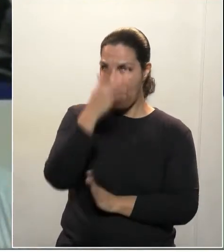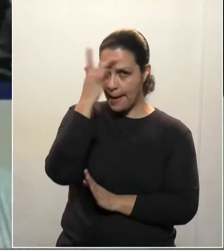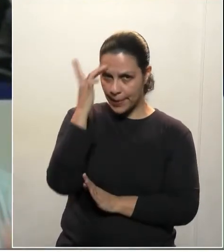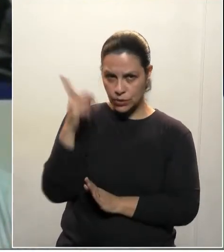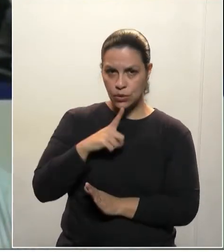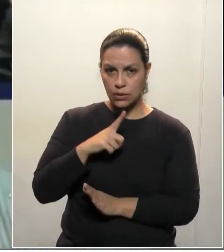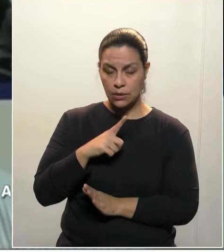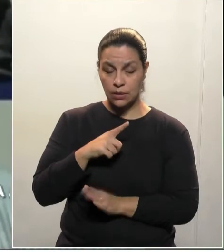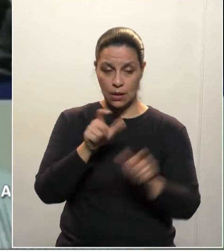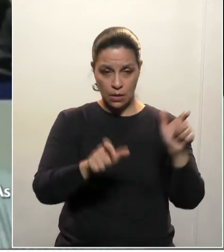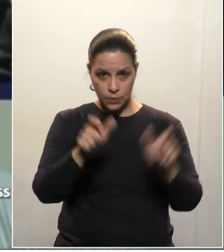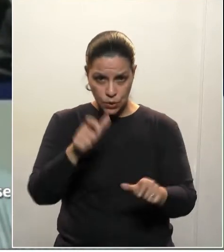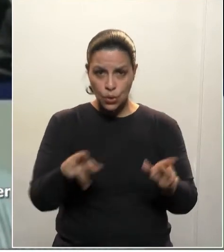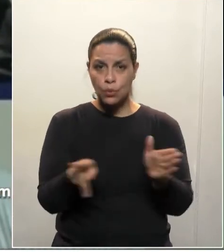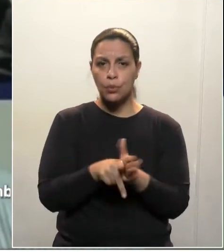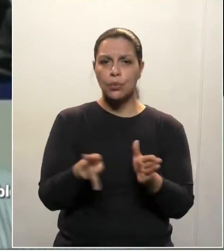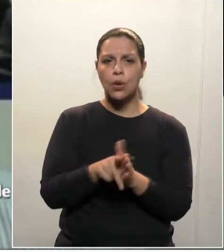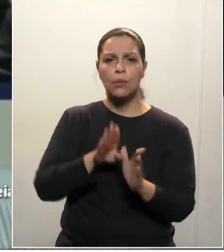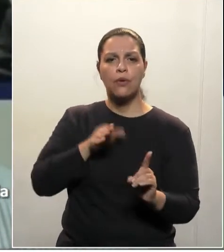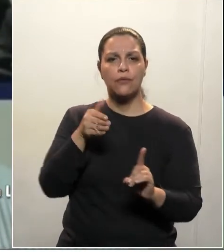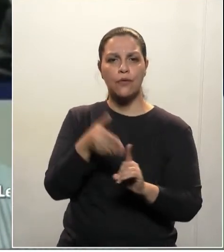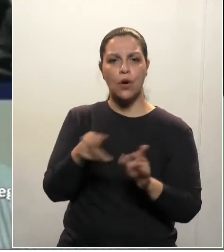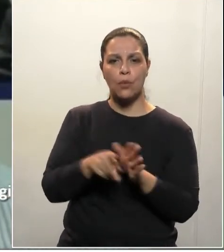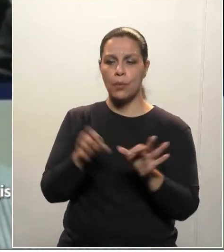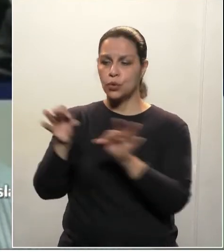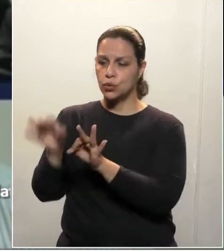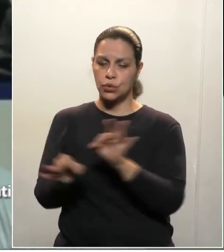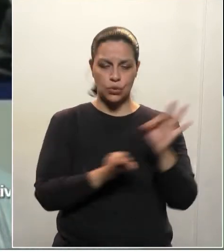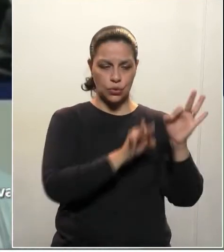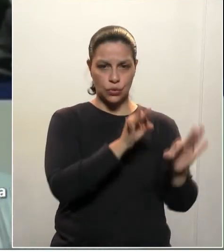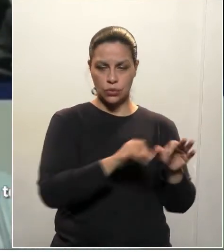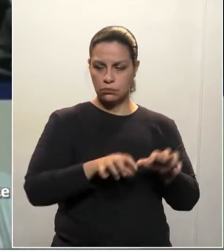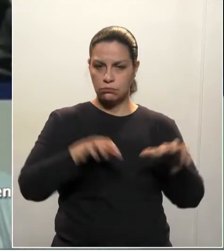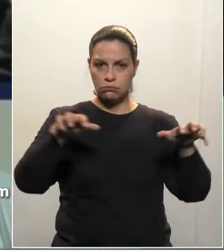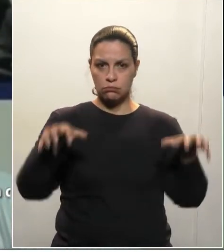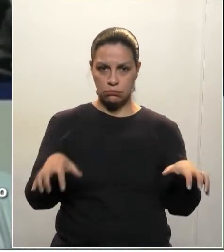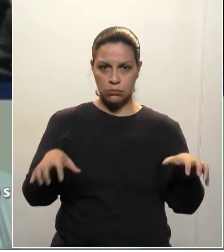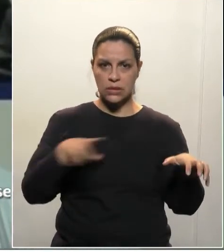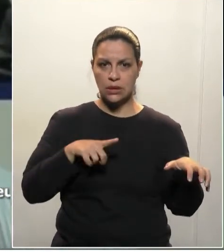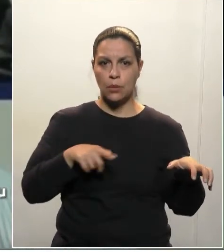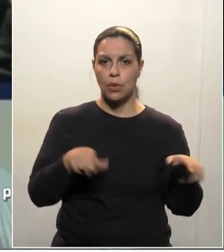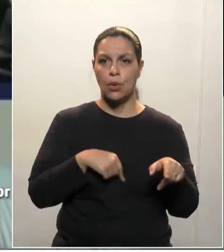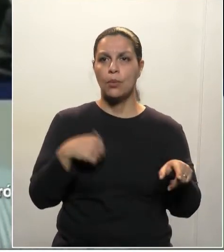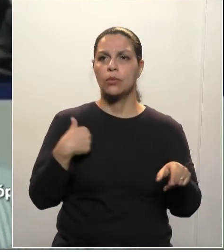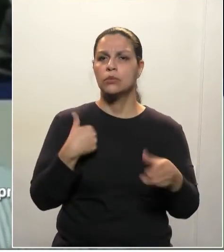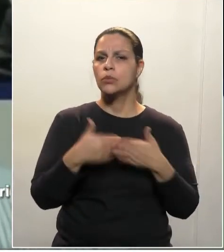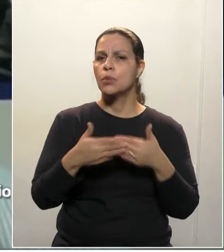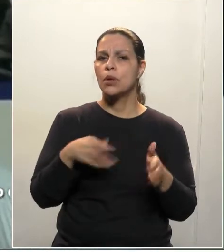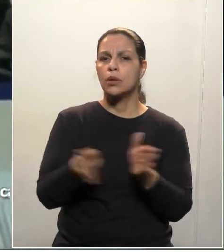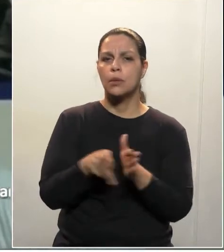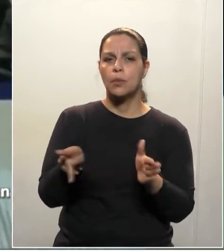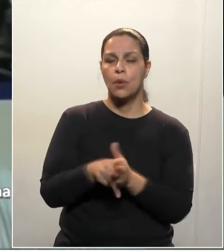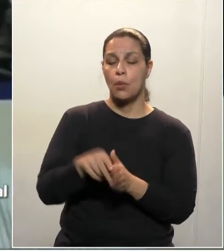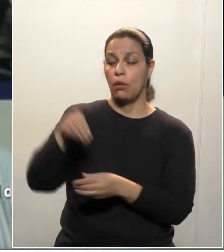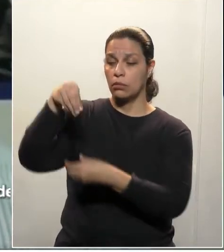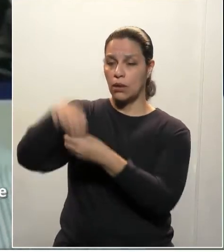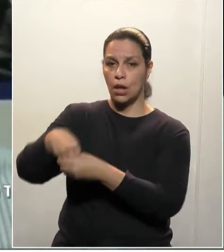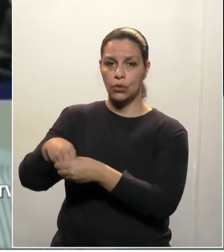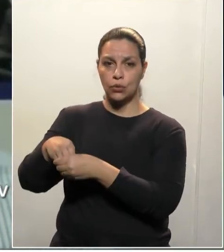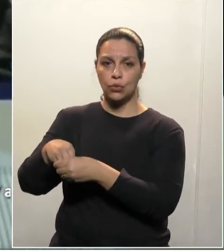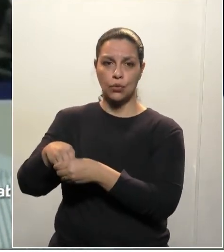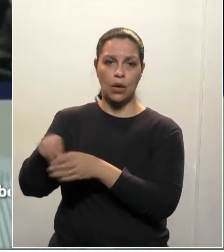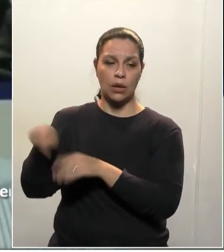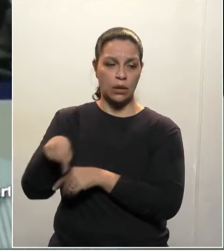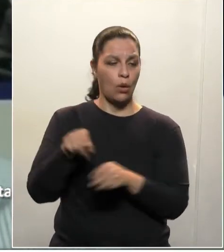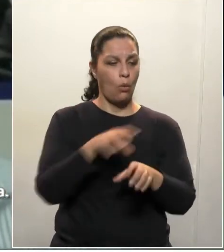alvo, objeto do jurisdicionado de todo o judiciário, seja lá do foro judicial ou extra, não tem